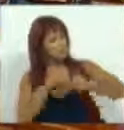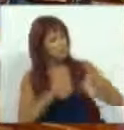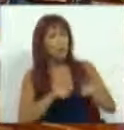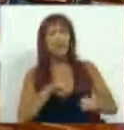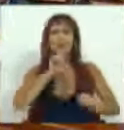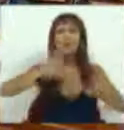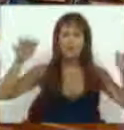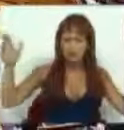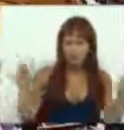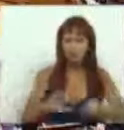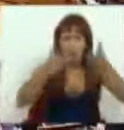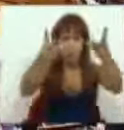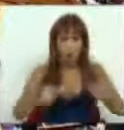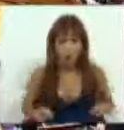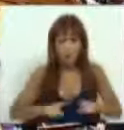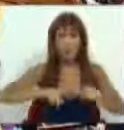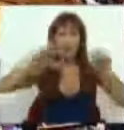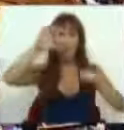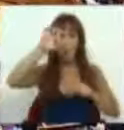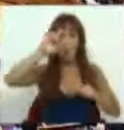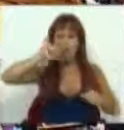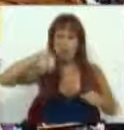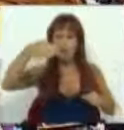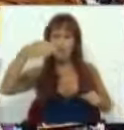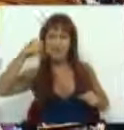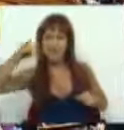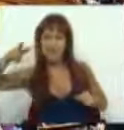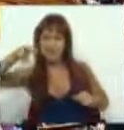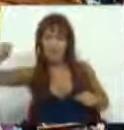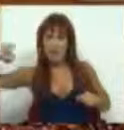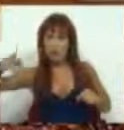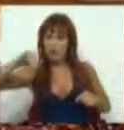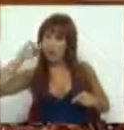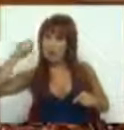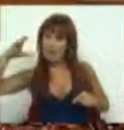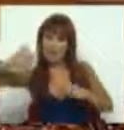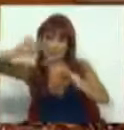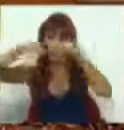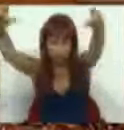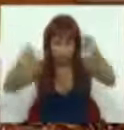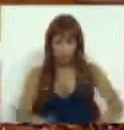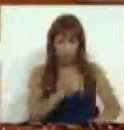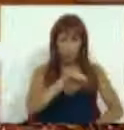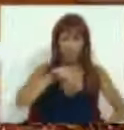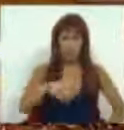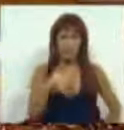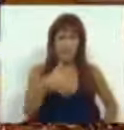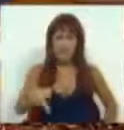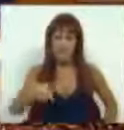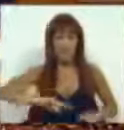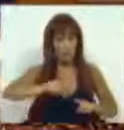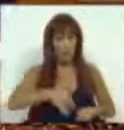que foi possível reduzir o orçamento de 8.700 milhões de euros em 2010 para 8.100 em 2011.